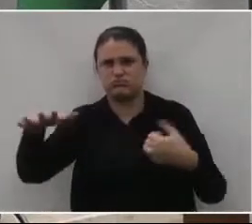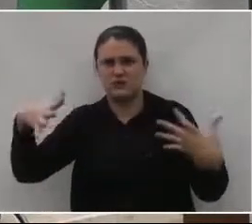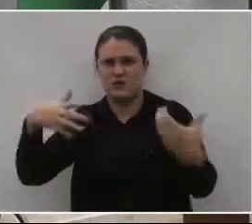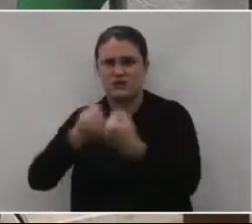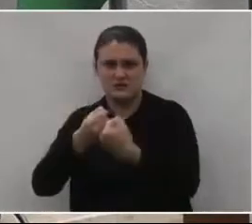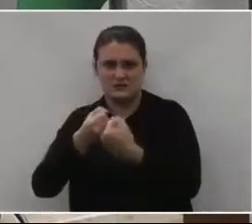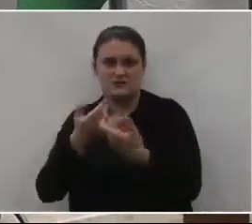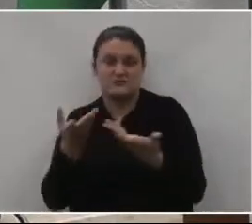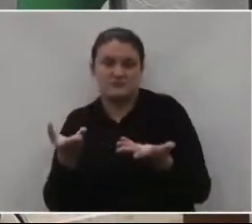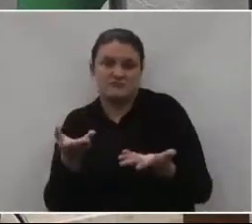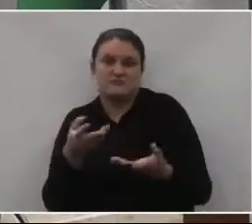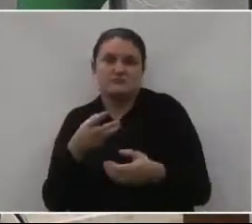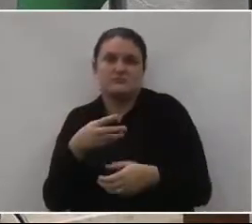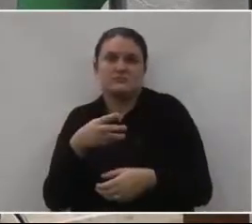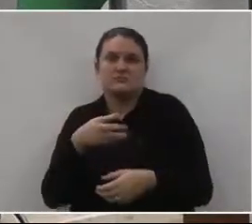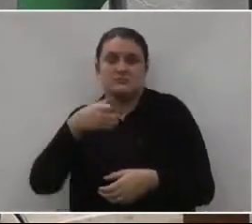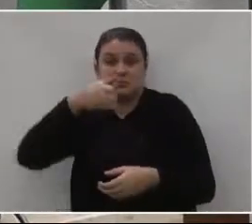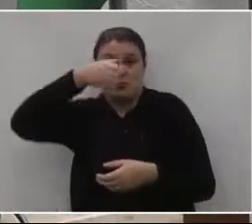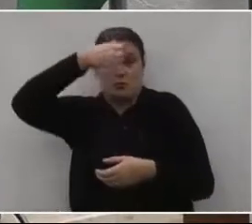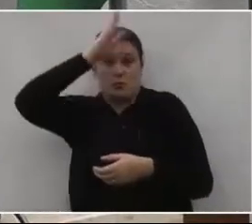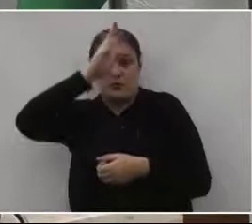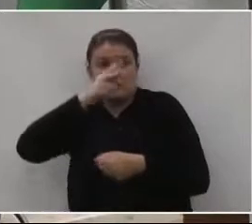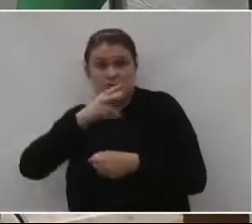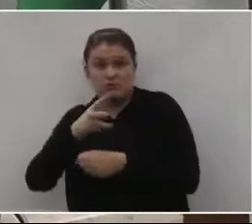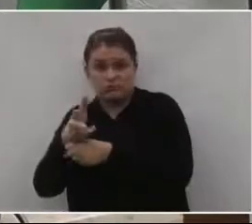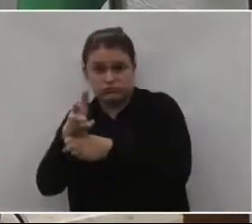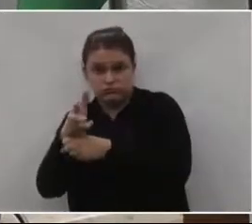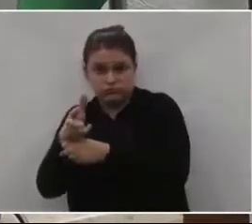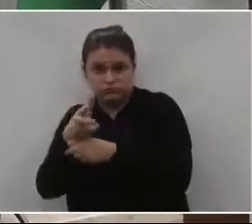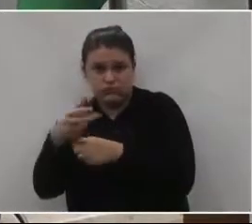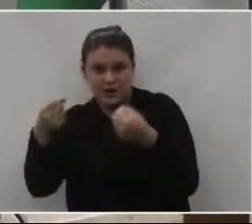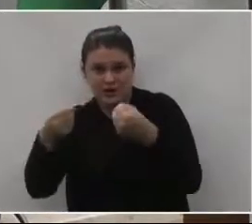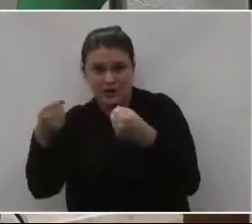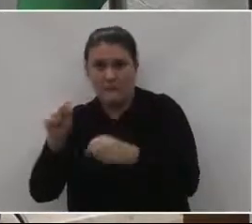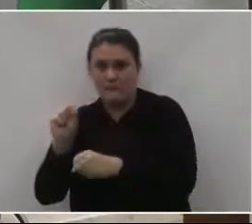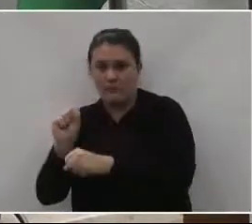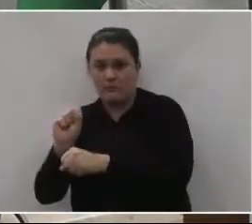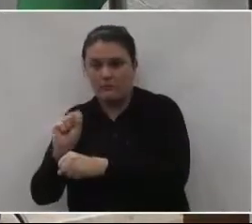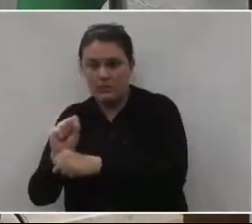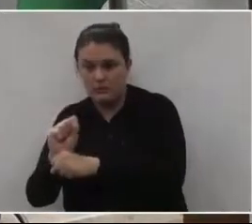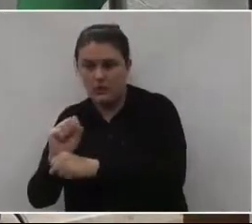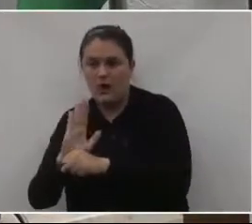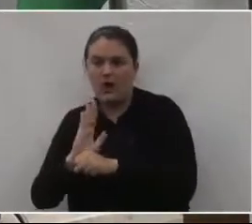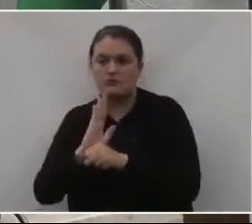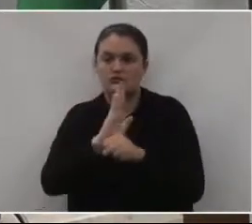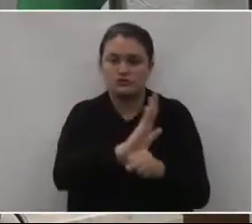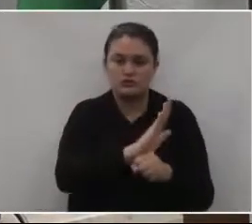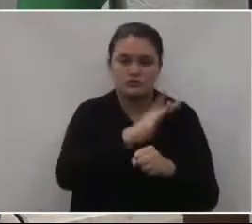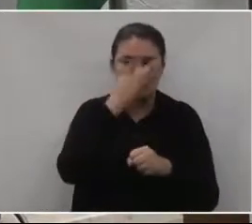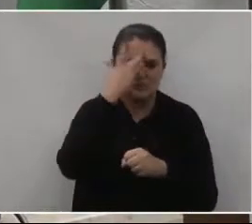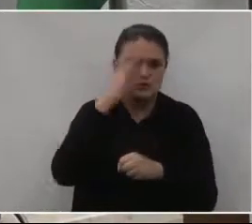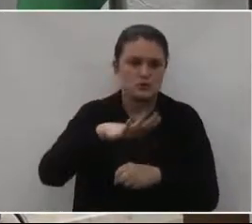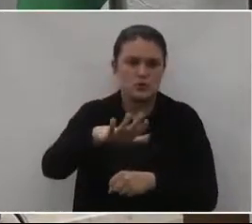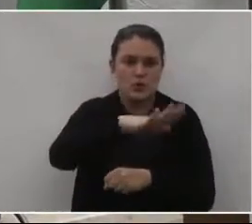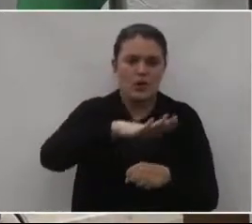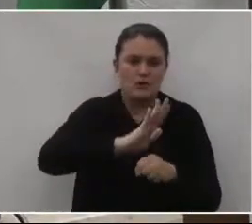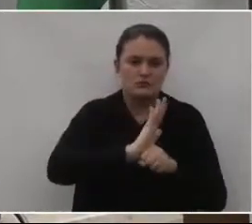acidente, o tenente Aleixo não hesitou em parar e, junto com outras pessoas,